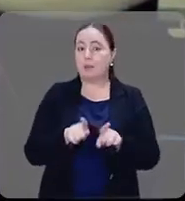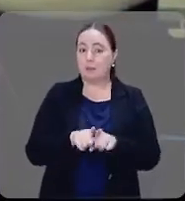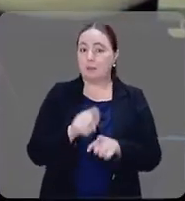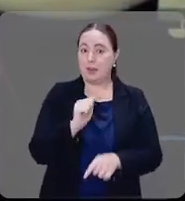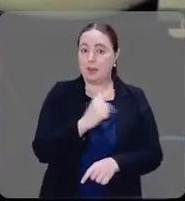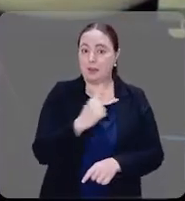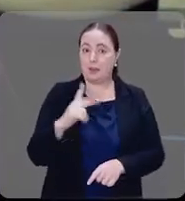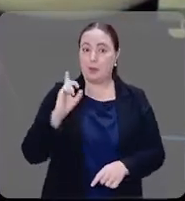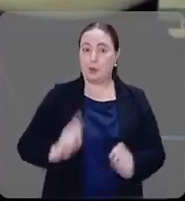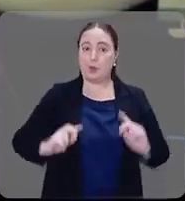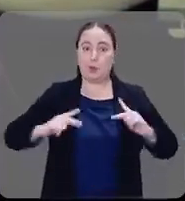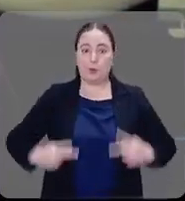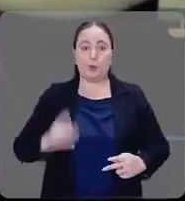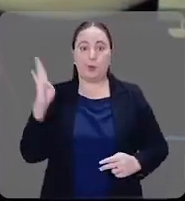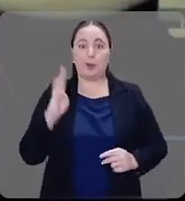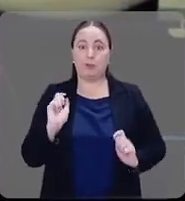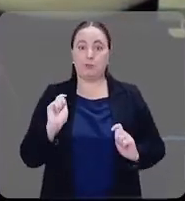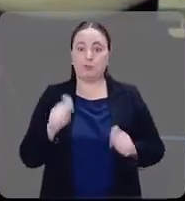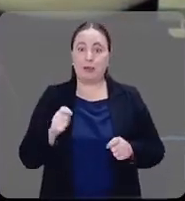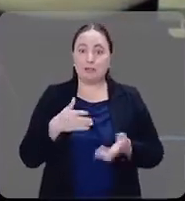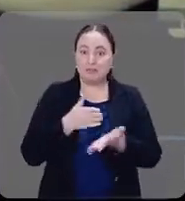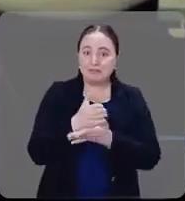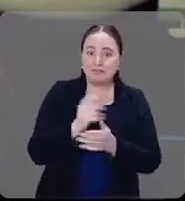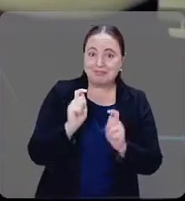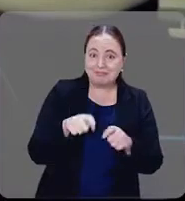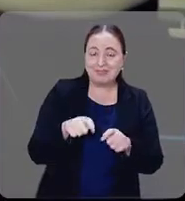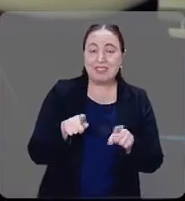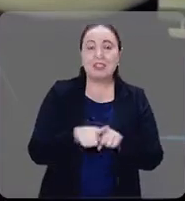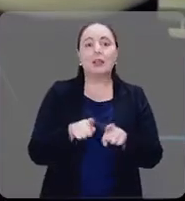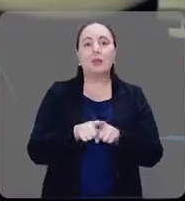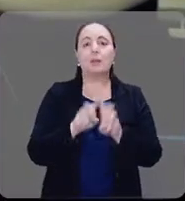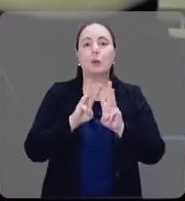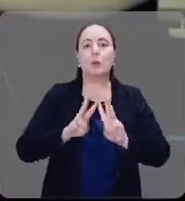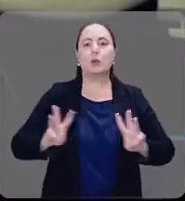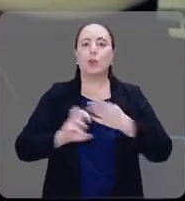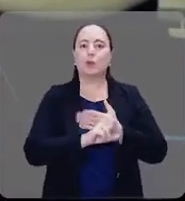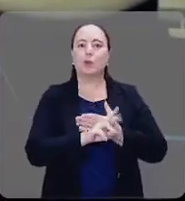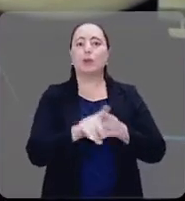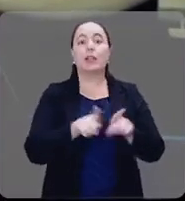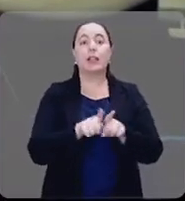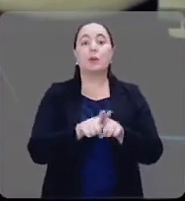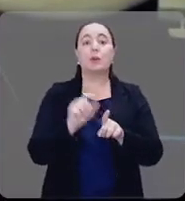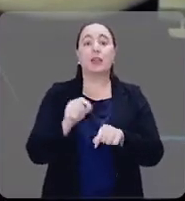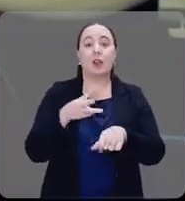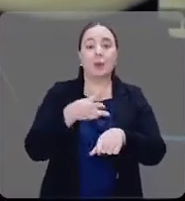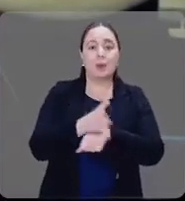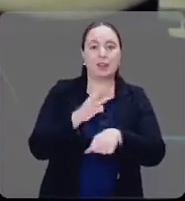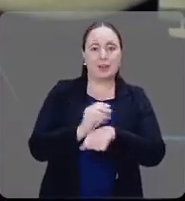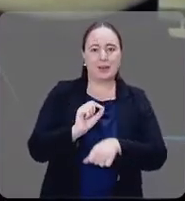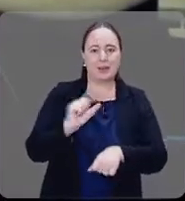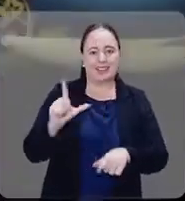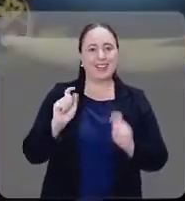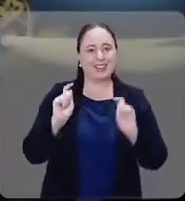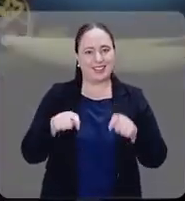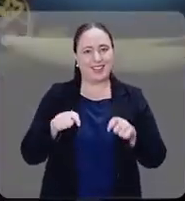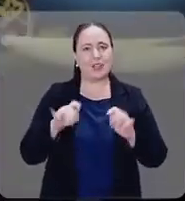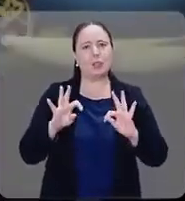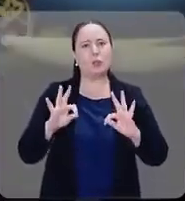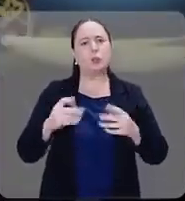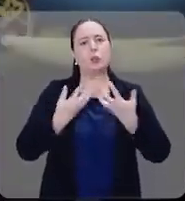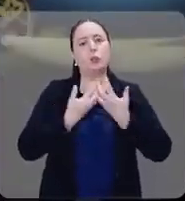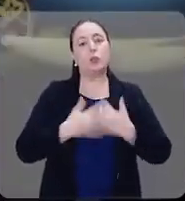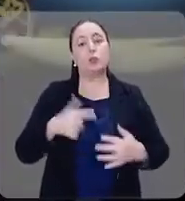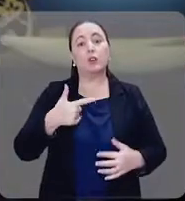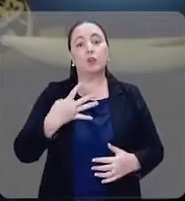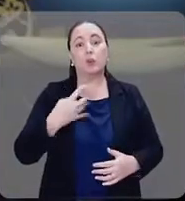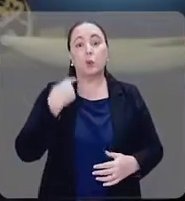temos ainda o aplicativo Direitos Humanos Brasil, o site da Ouvidoria e o atendimento pelo Telegram e pelo WhatsApp. Todos esses